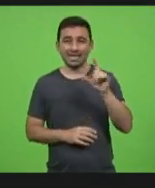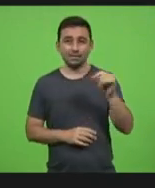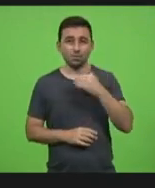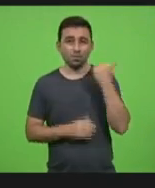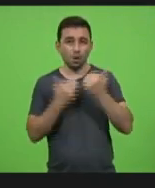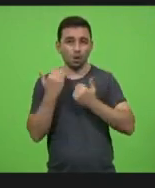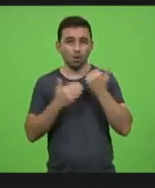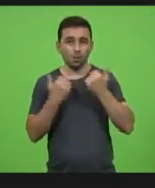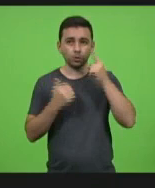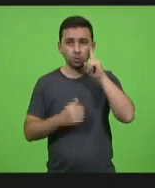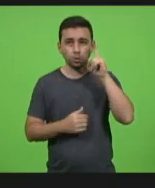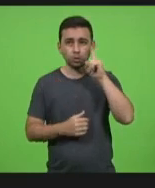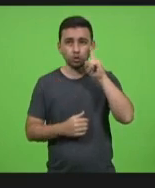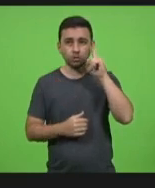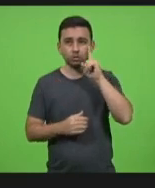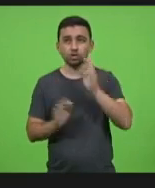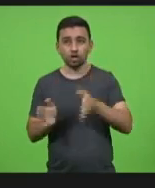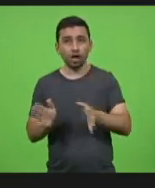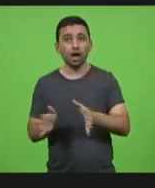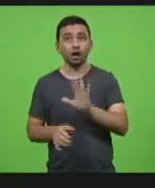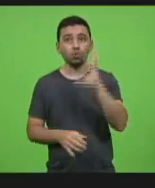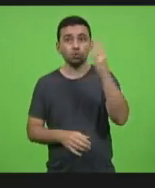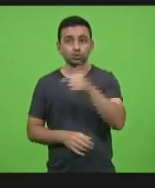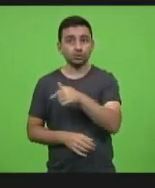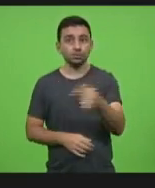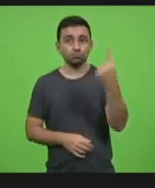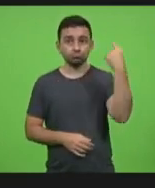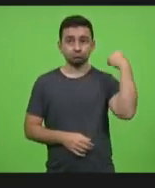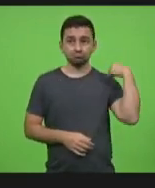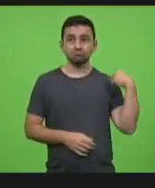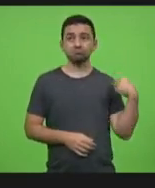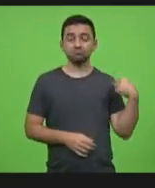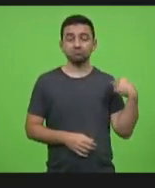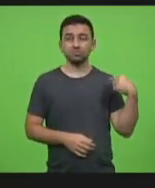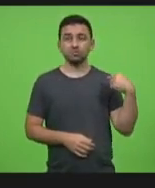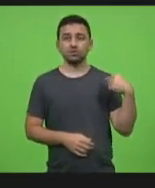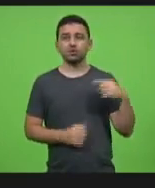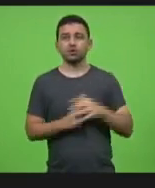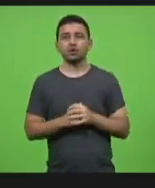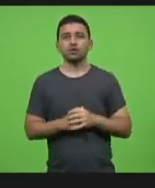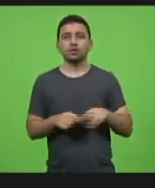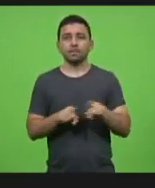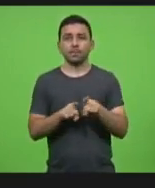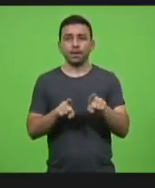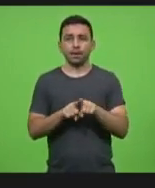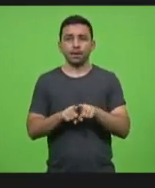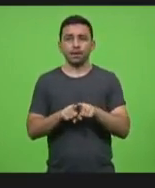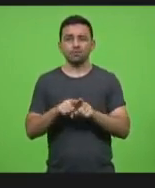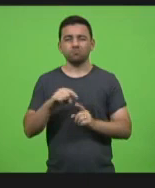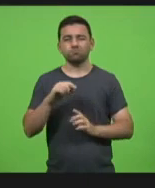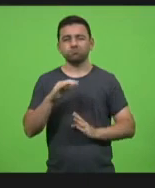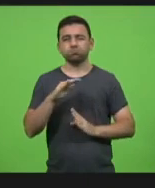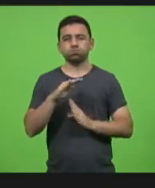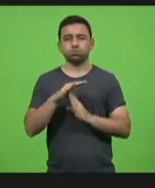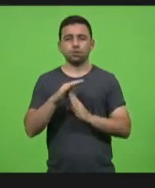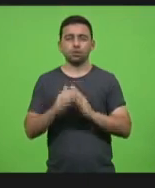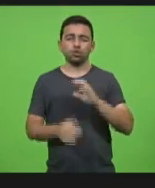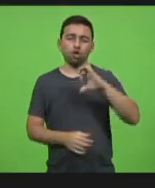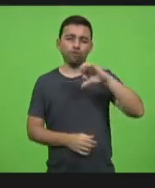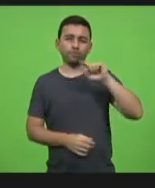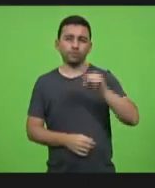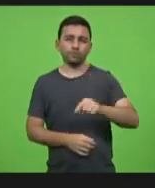aconteceu por diversos dias essa semana em Santa Catarina e quando nós chegamos aí na casa dos 9 mil mortos por Covid